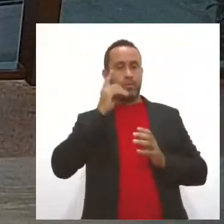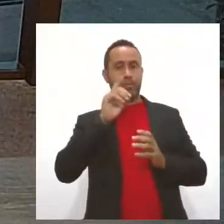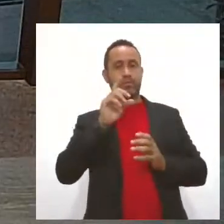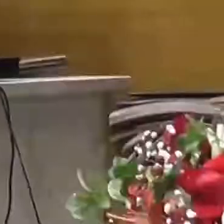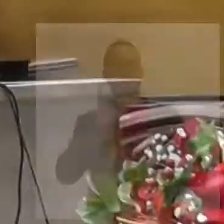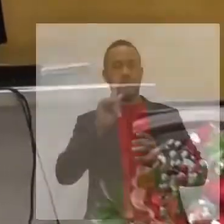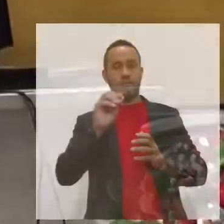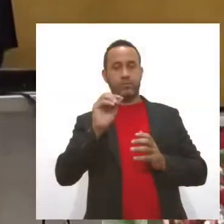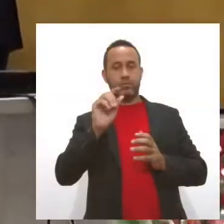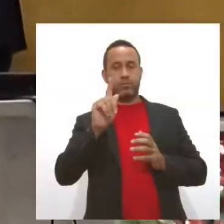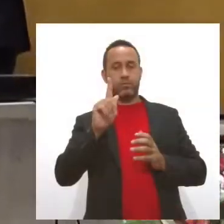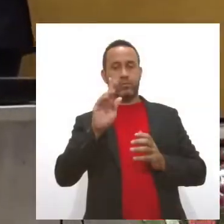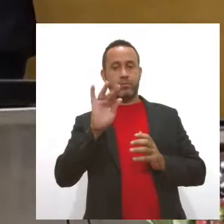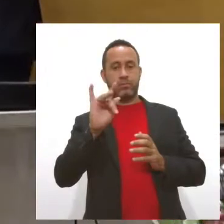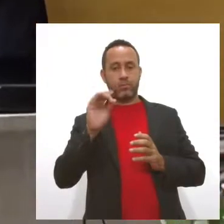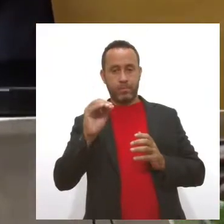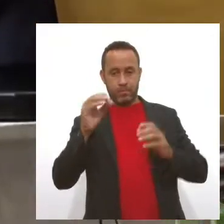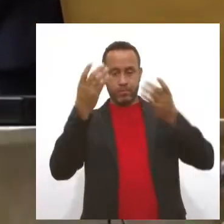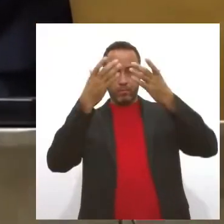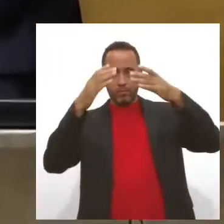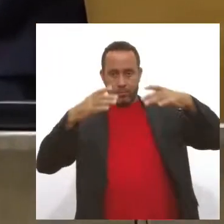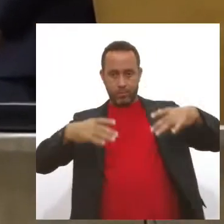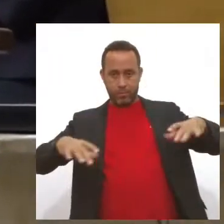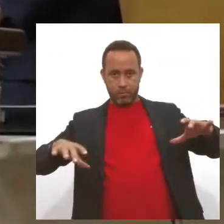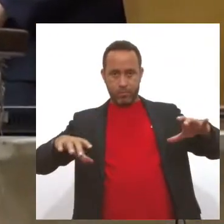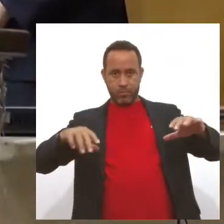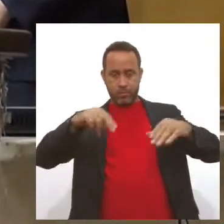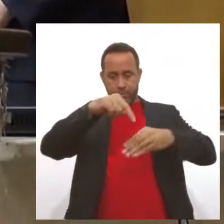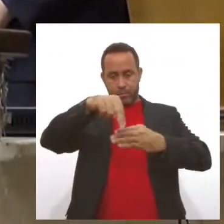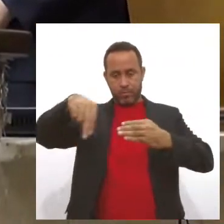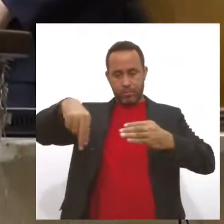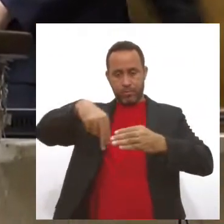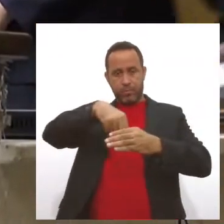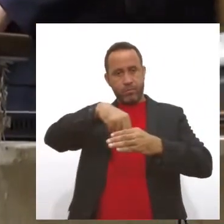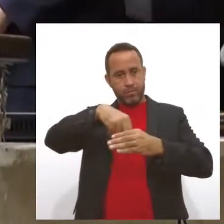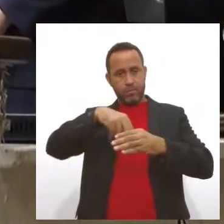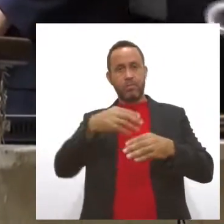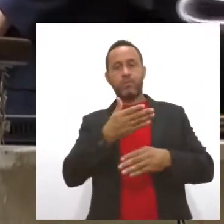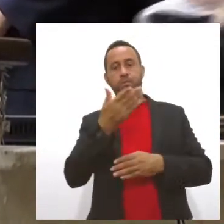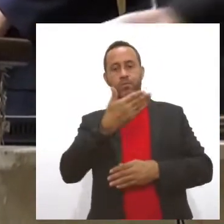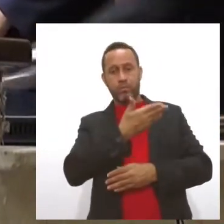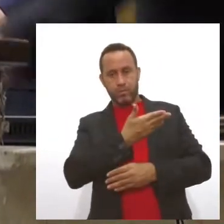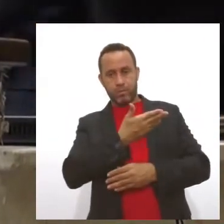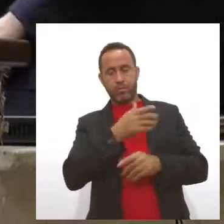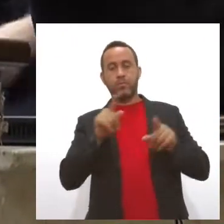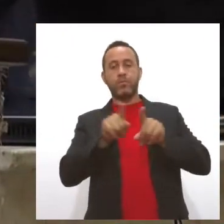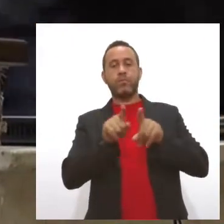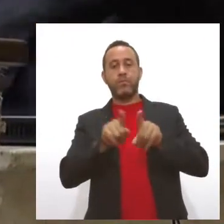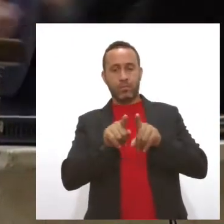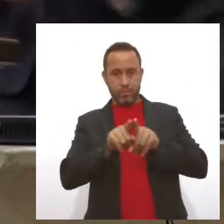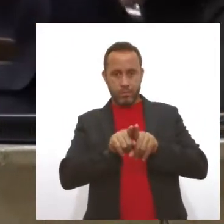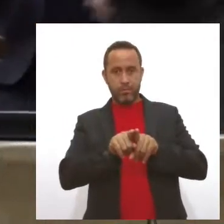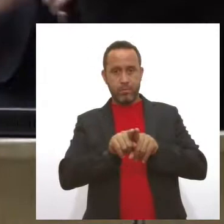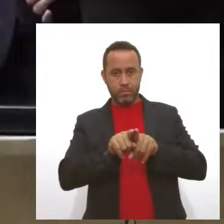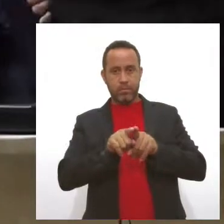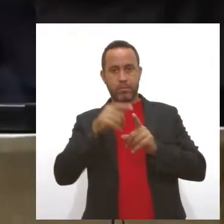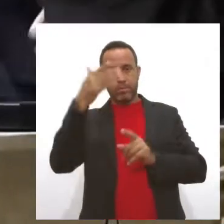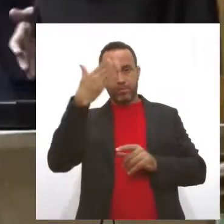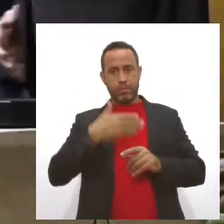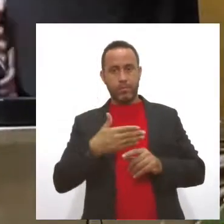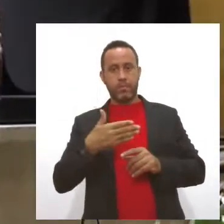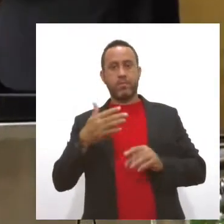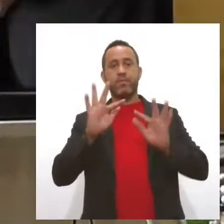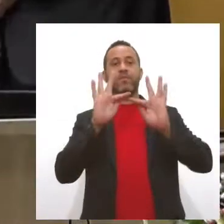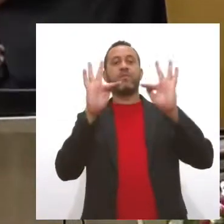acompanhe. A solenidade aconteceu no plenário da Assembleia Legislativa. Além dos parlamentares, estava presente também a